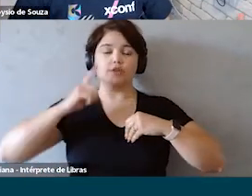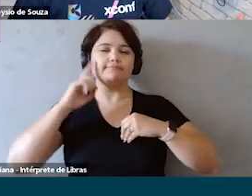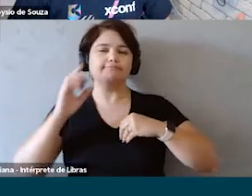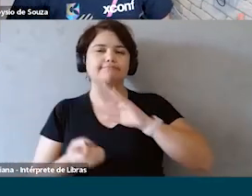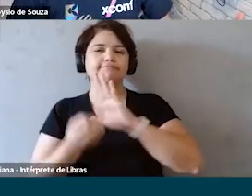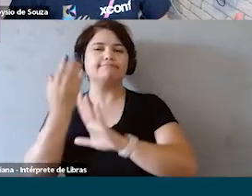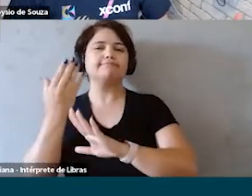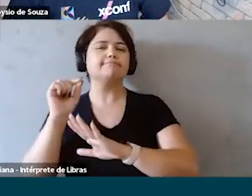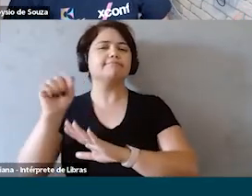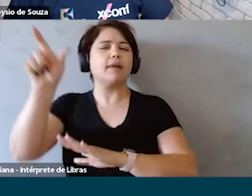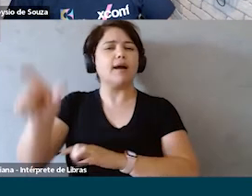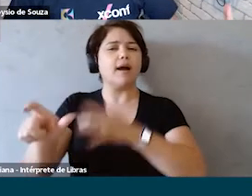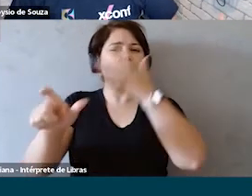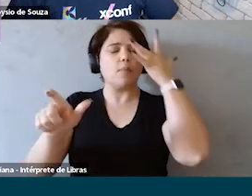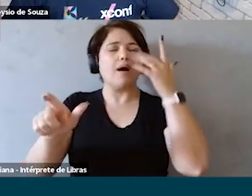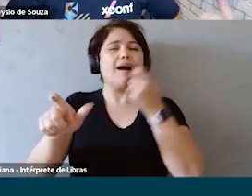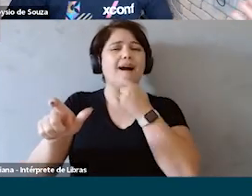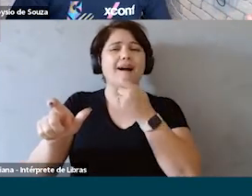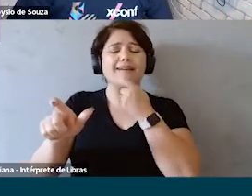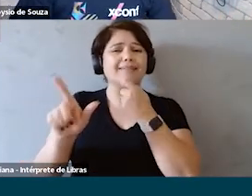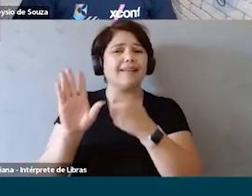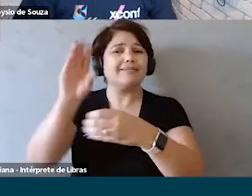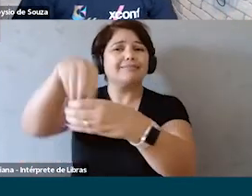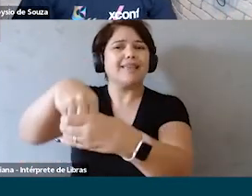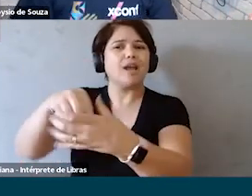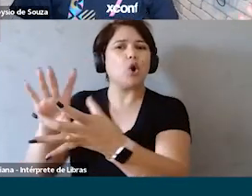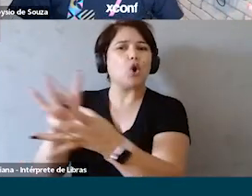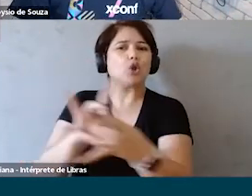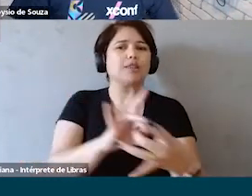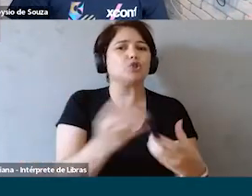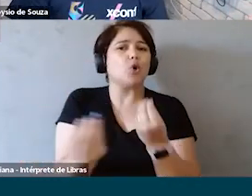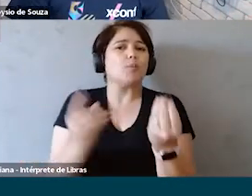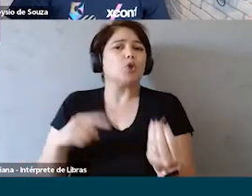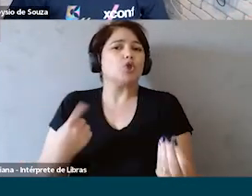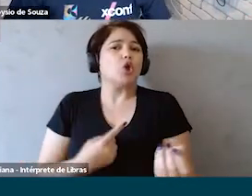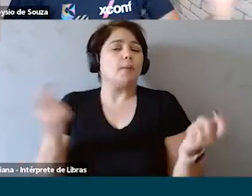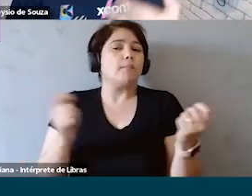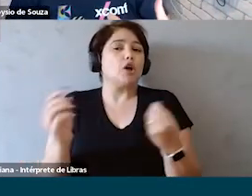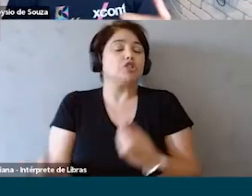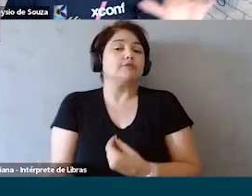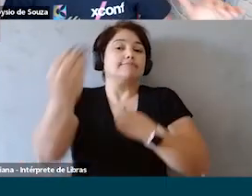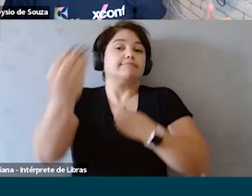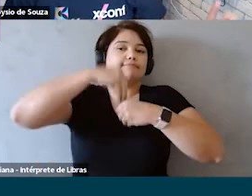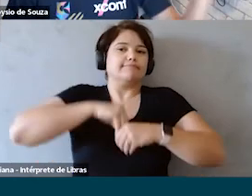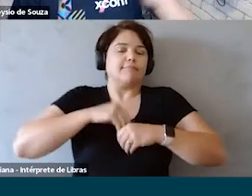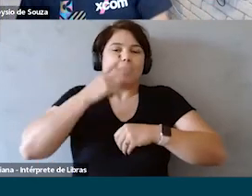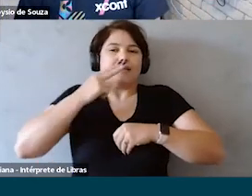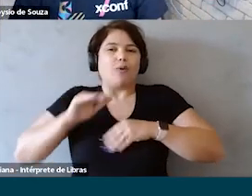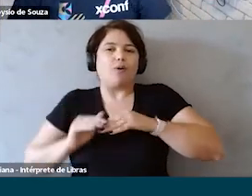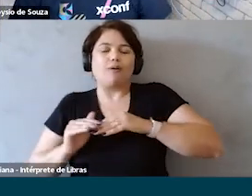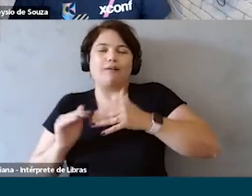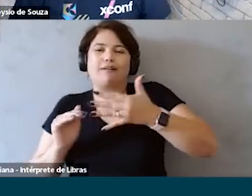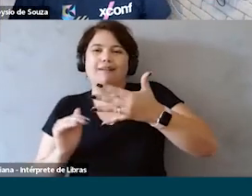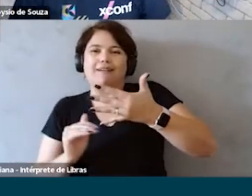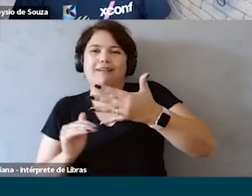espectro que é e a pessoa que ainda não está naquele contexto o que podemos fazer para trazer ela para subir este